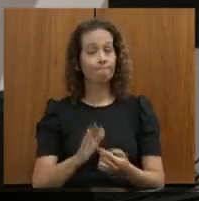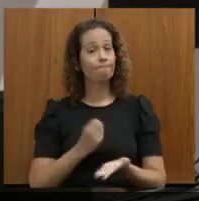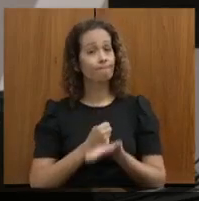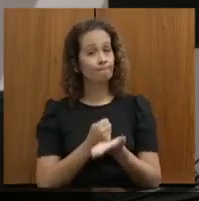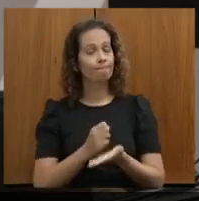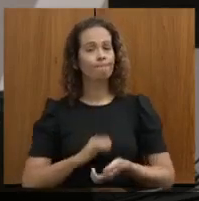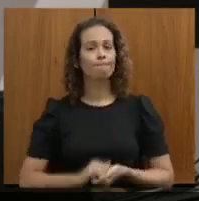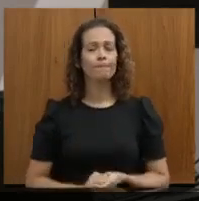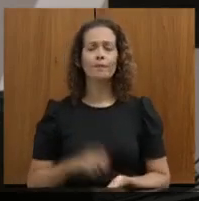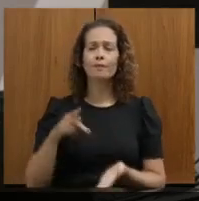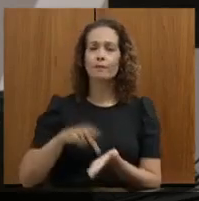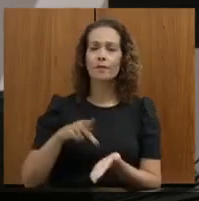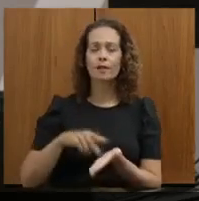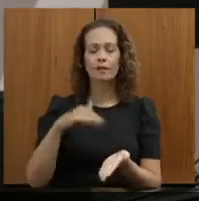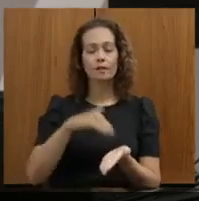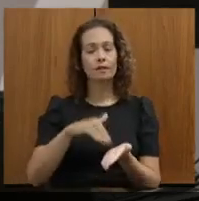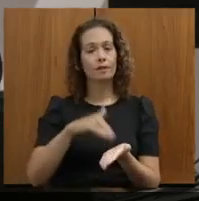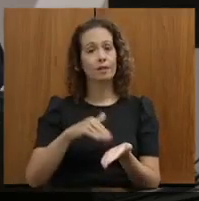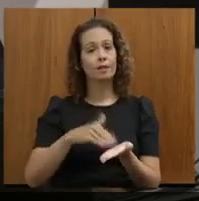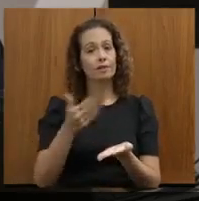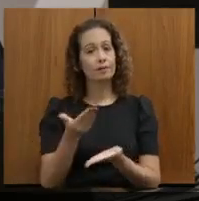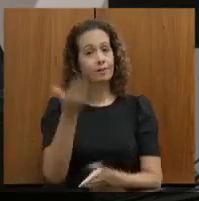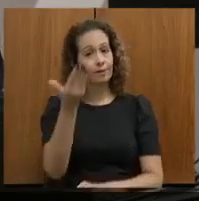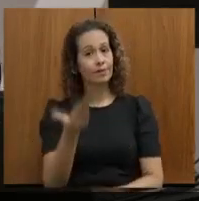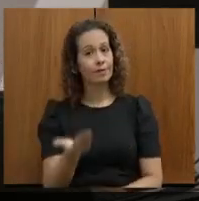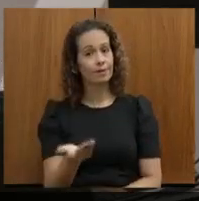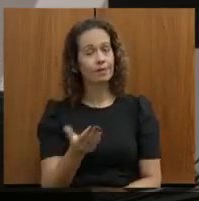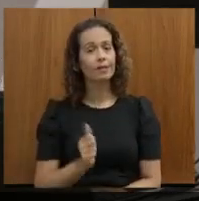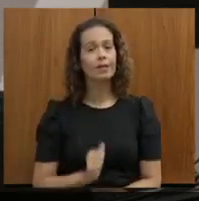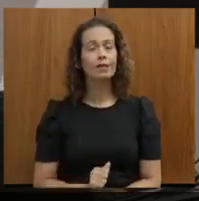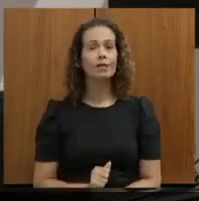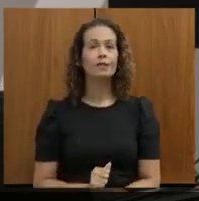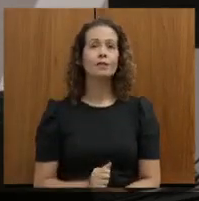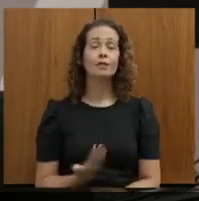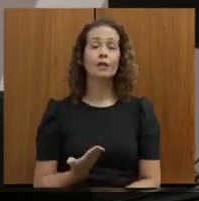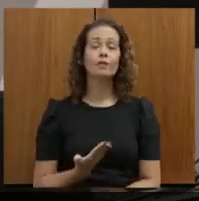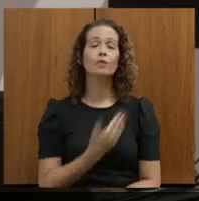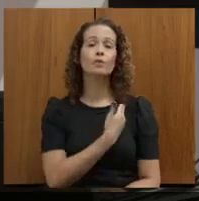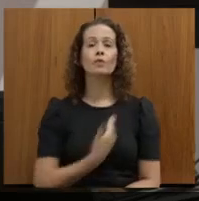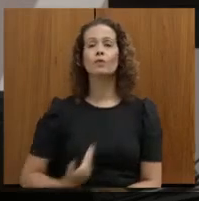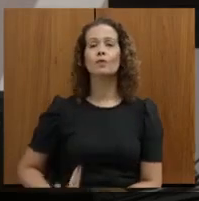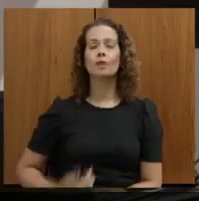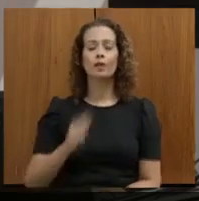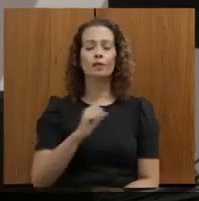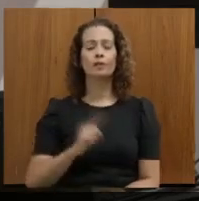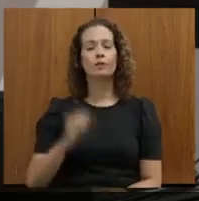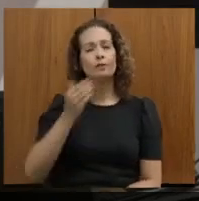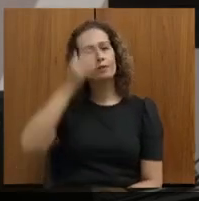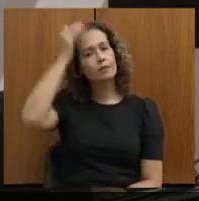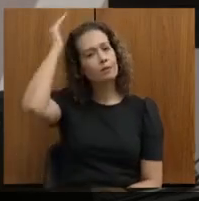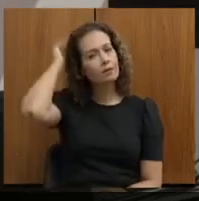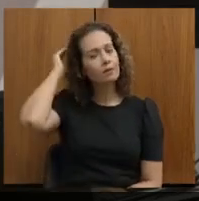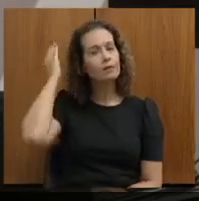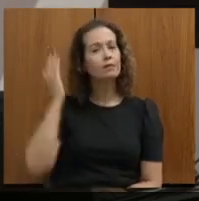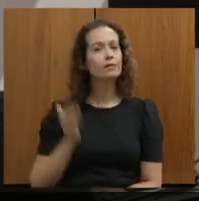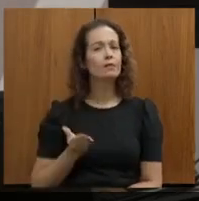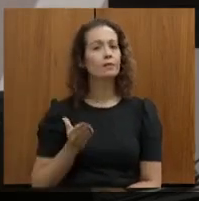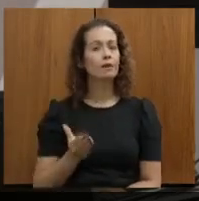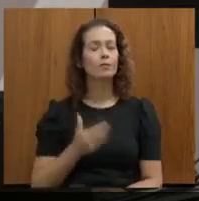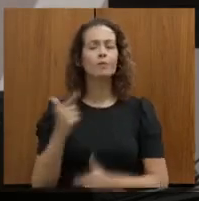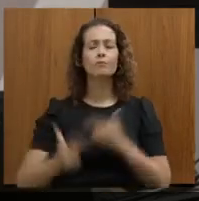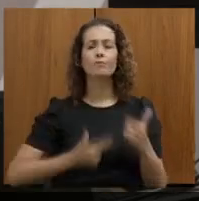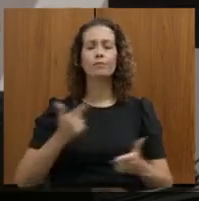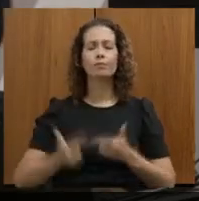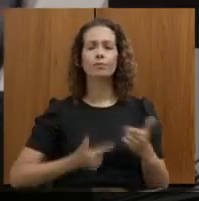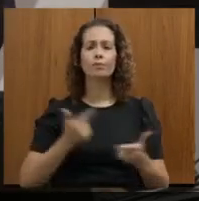secretário, vossa excelência, deixa o governo Zema, acima de tudo, com trabalho,